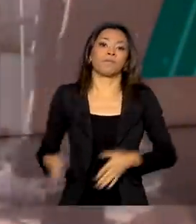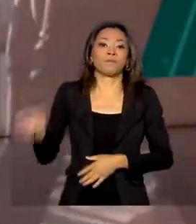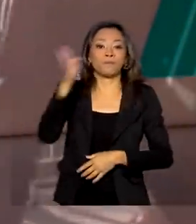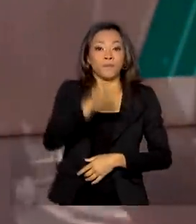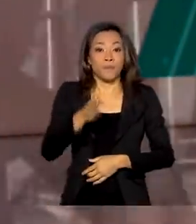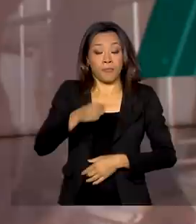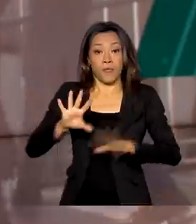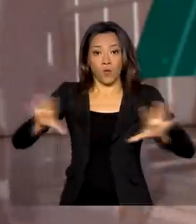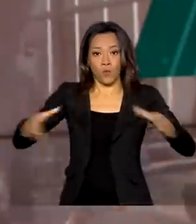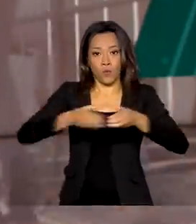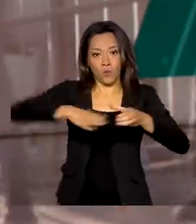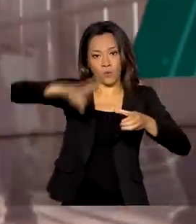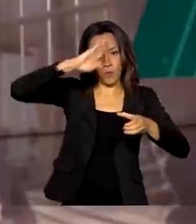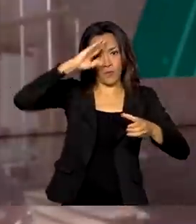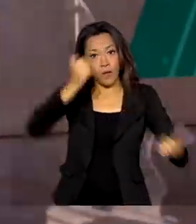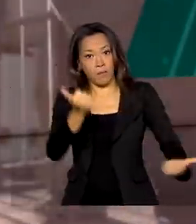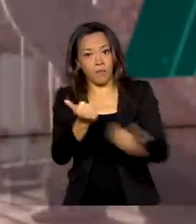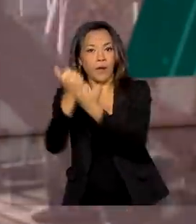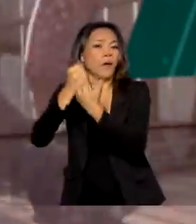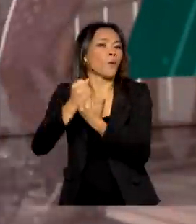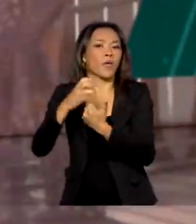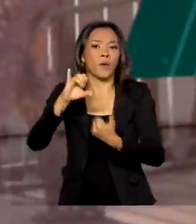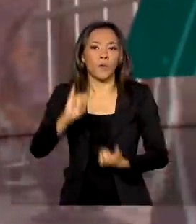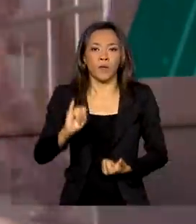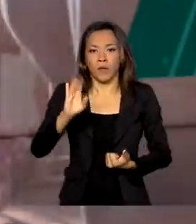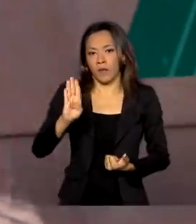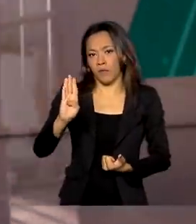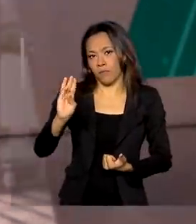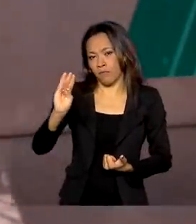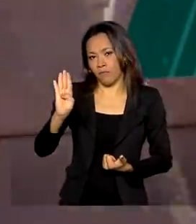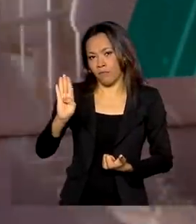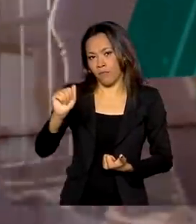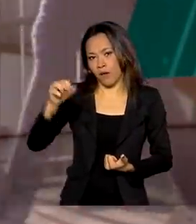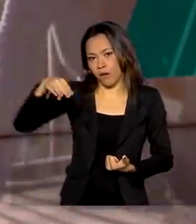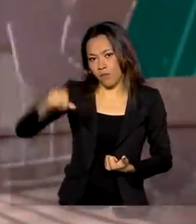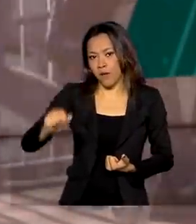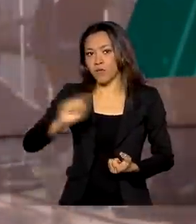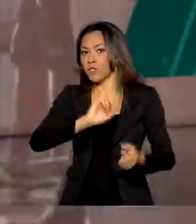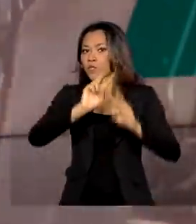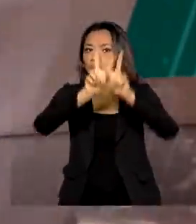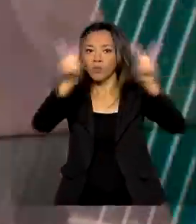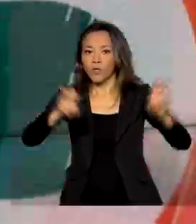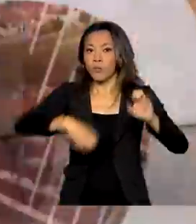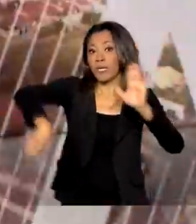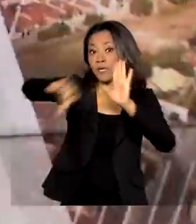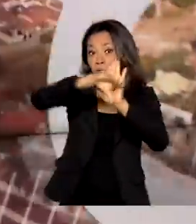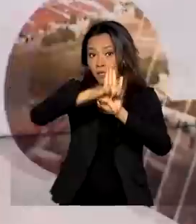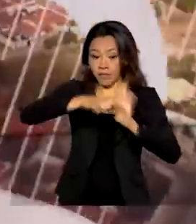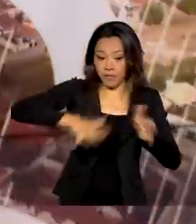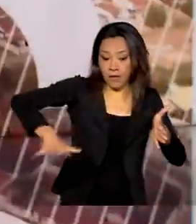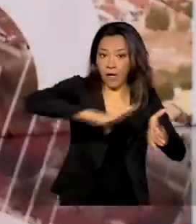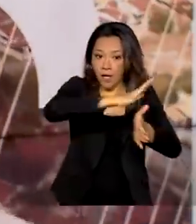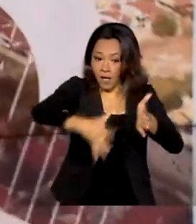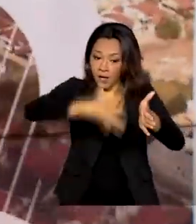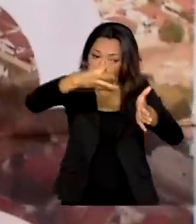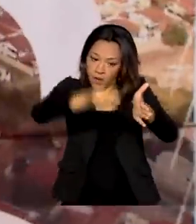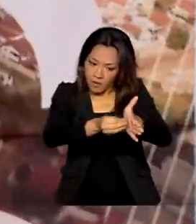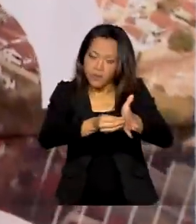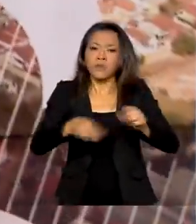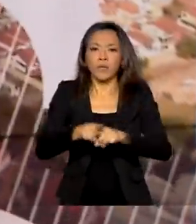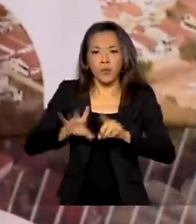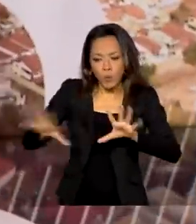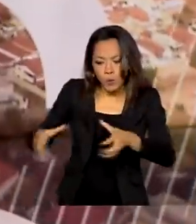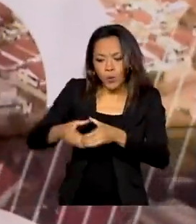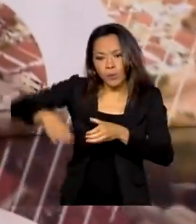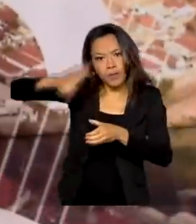IBAMA em ações de fiscalização e combate ao desmatamento ilegal e crimes ambientais na Amazônia Legal. Os militares também vão ajudar